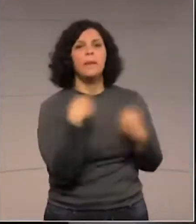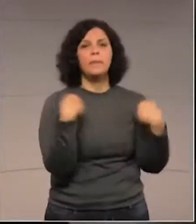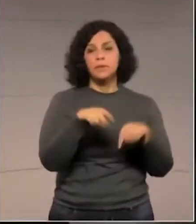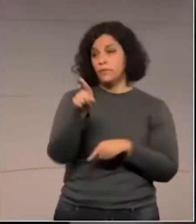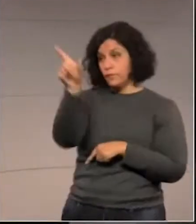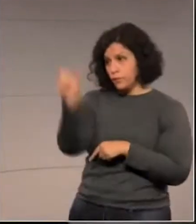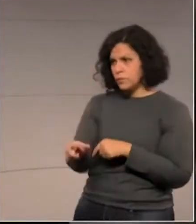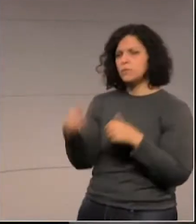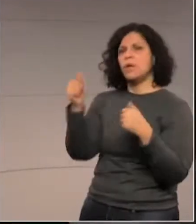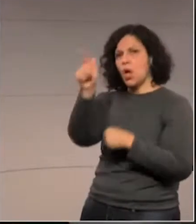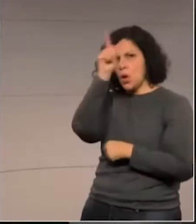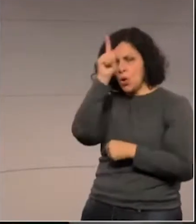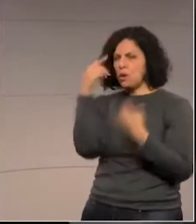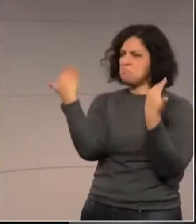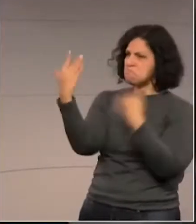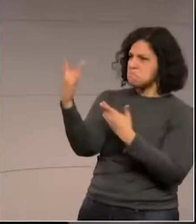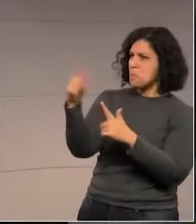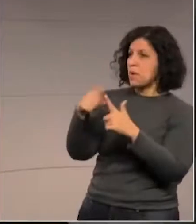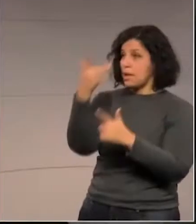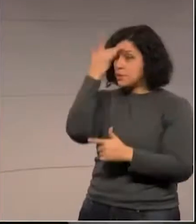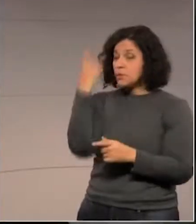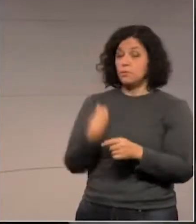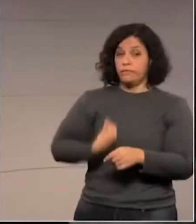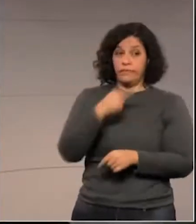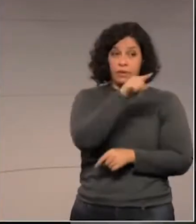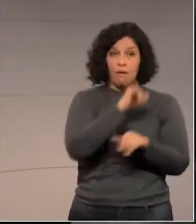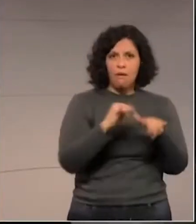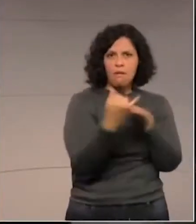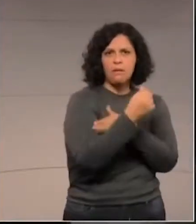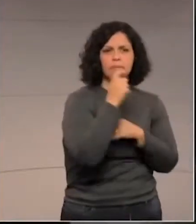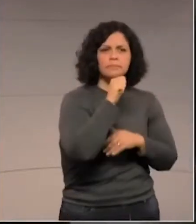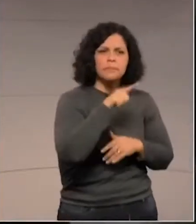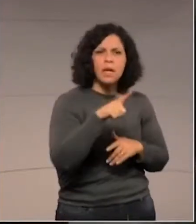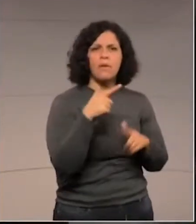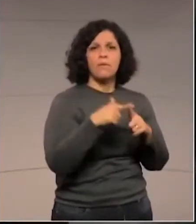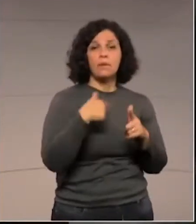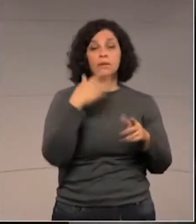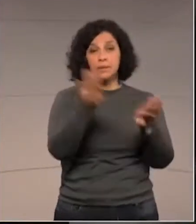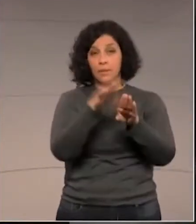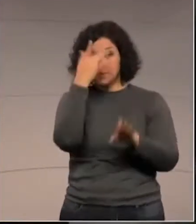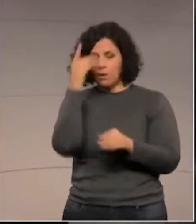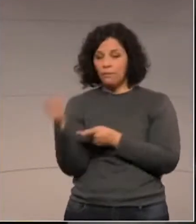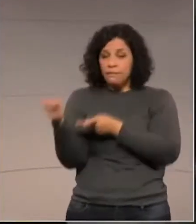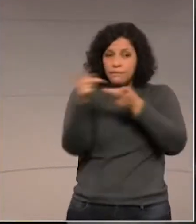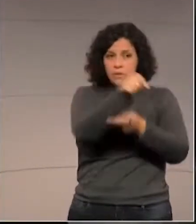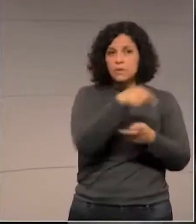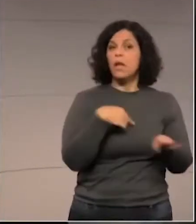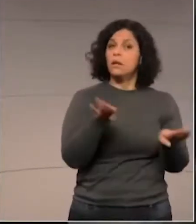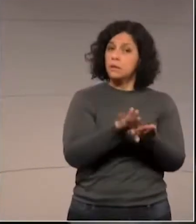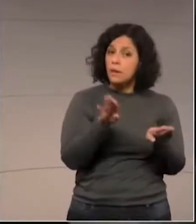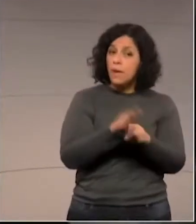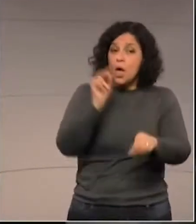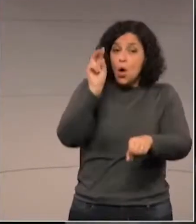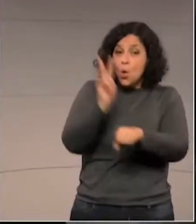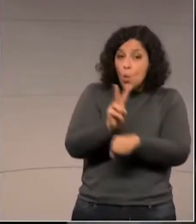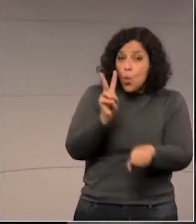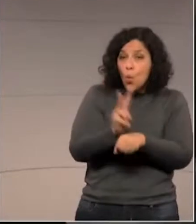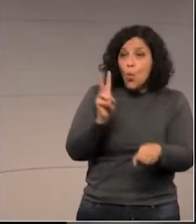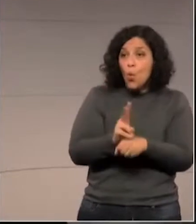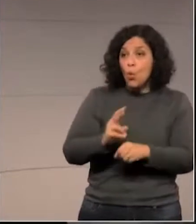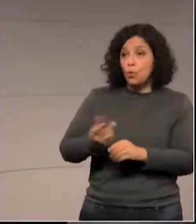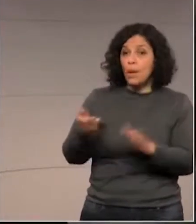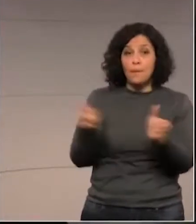parabéns e eu espero que os cidadãos que residam lá na Ilha do Mel e aqueles que visitem a Ilha do Mel, façam a separação do lixo e sejam